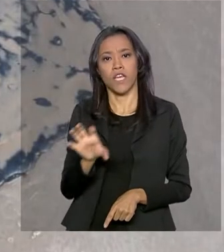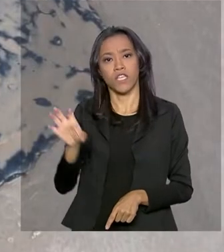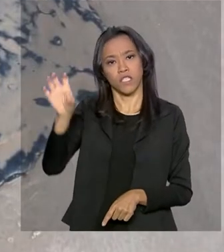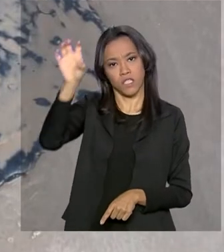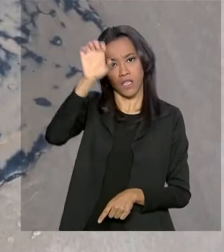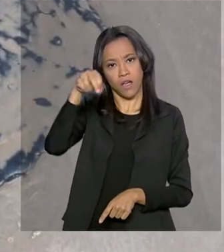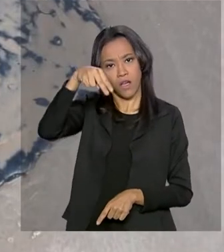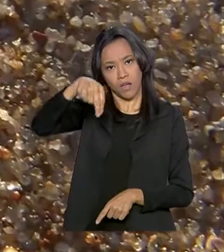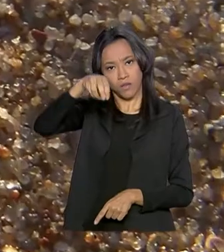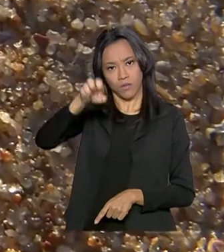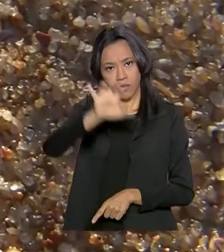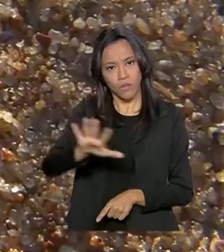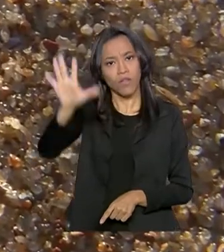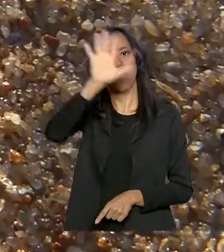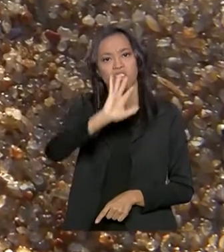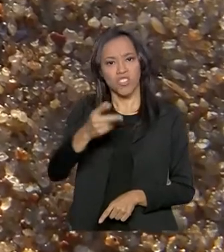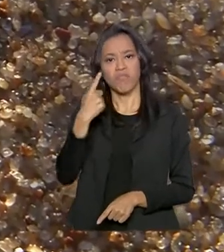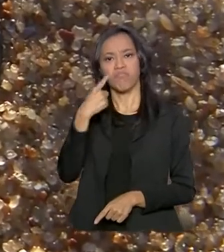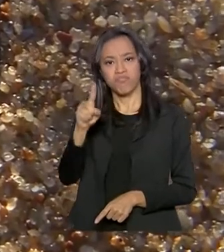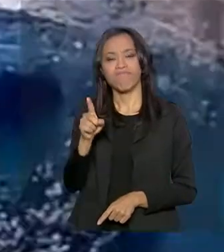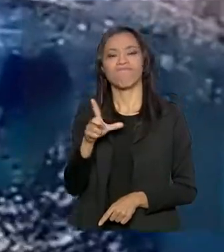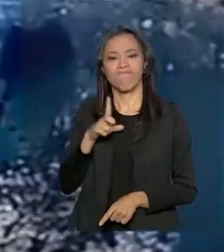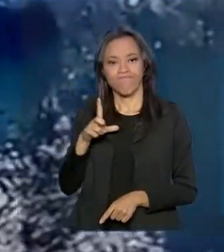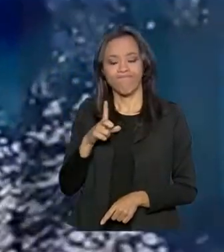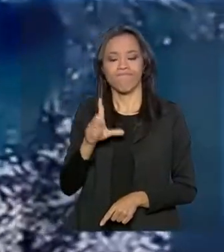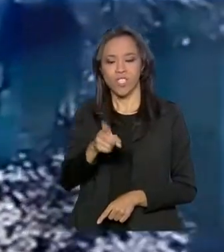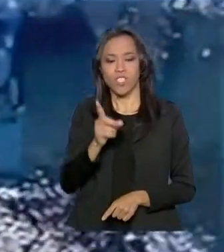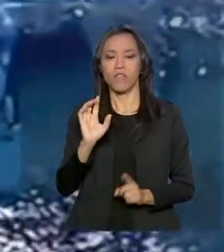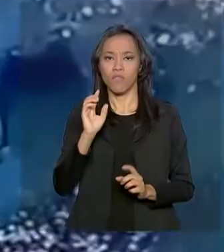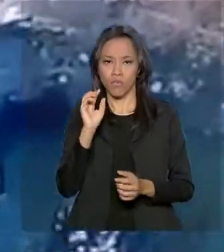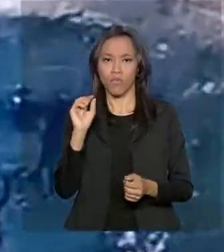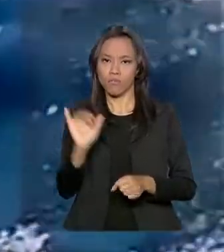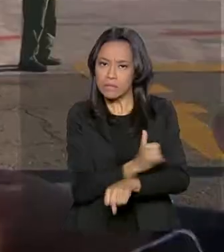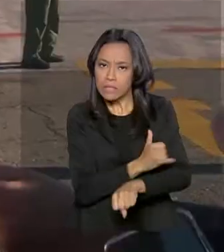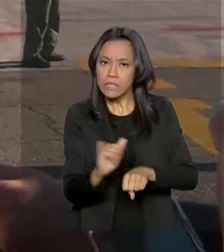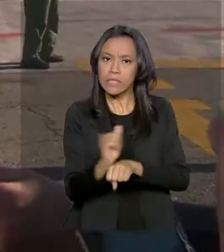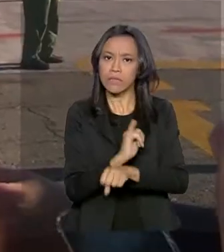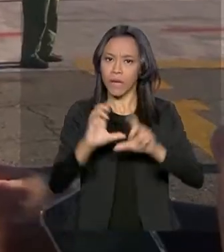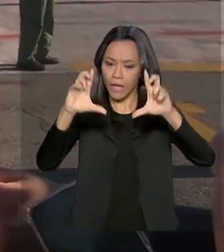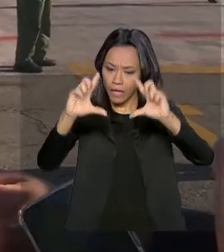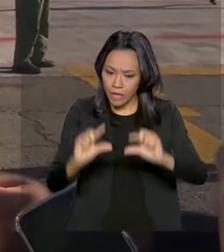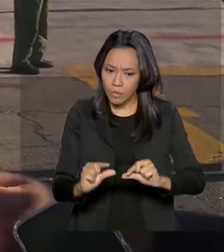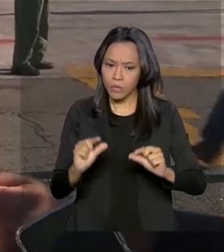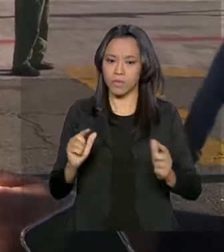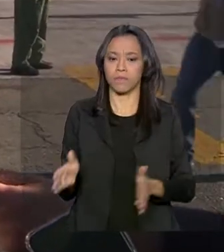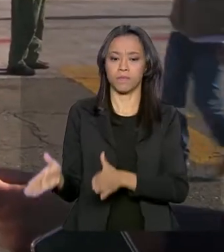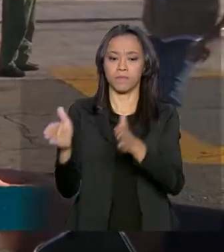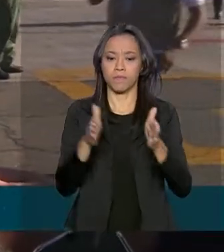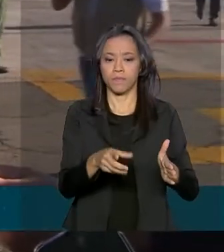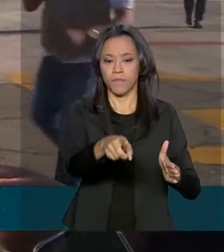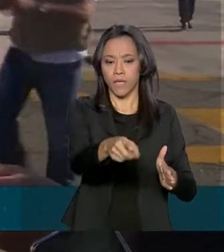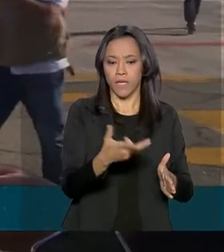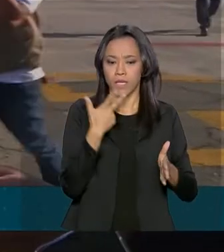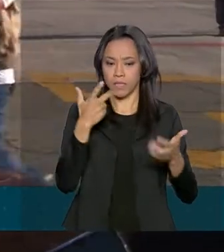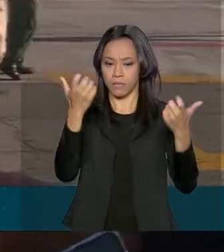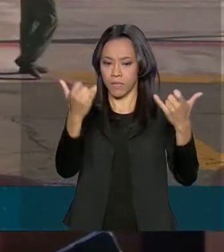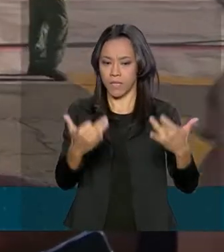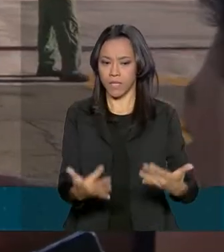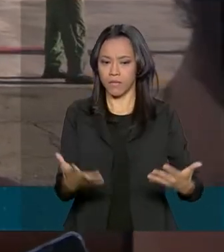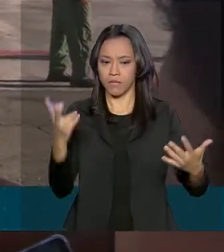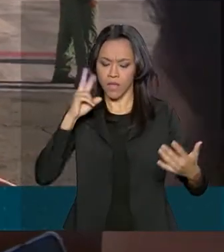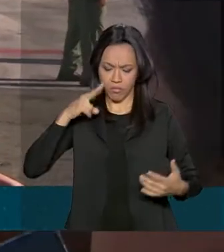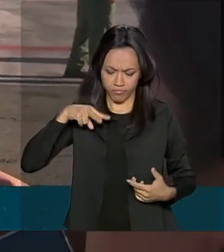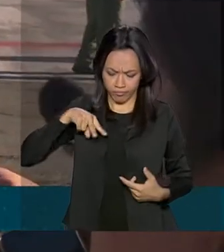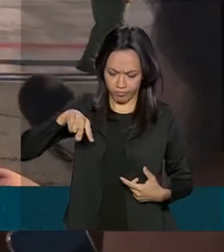algumas medidas já foram tomadas para minimizar os impactos ambientais. Deu para perceber no sobrevoo, a gente inclusive tendo cuidado